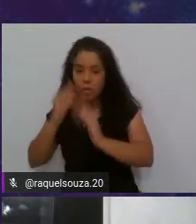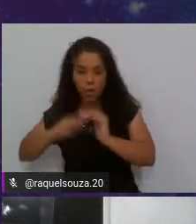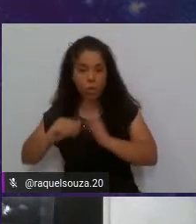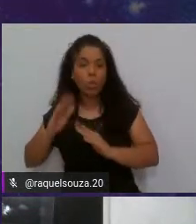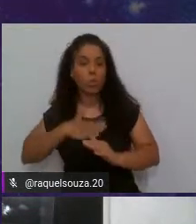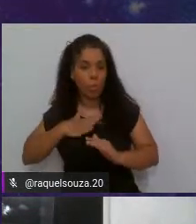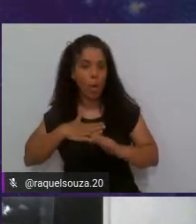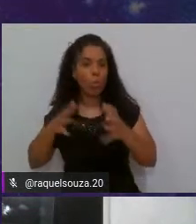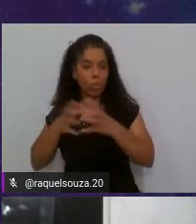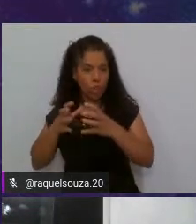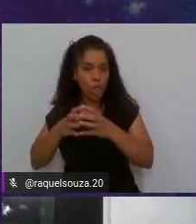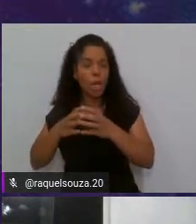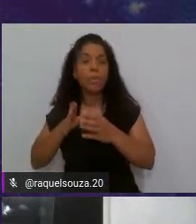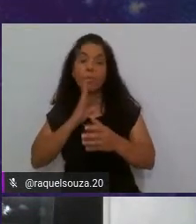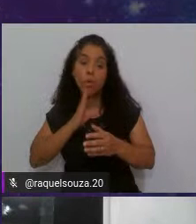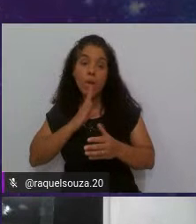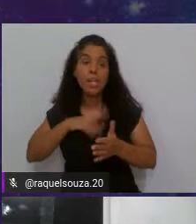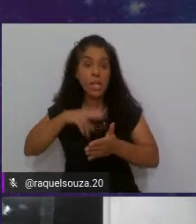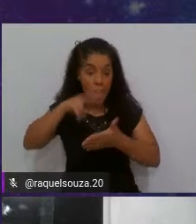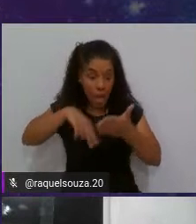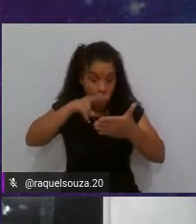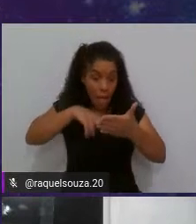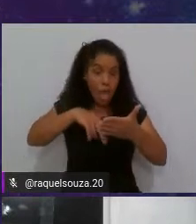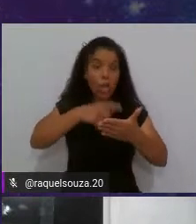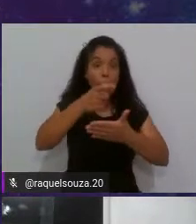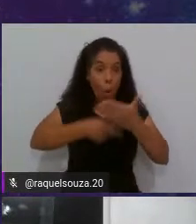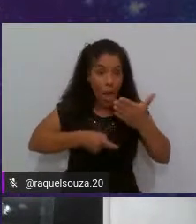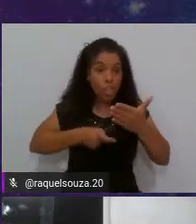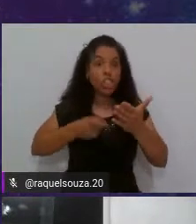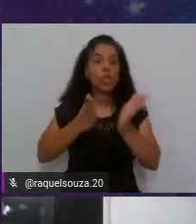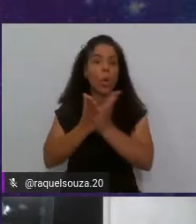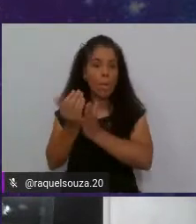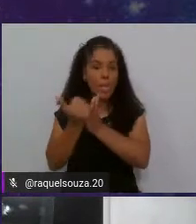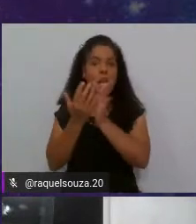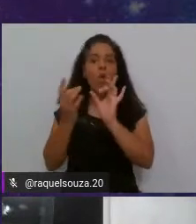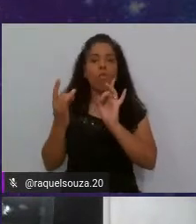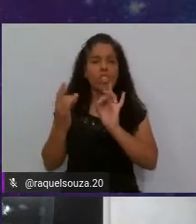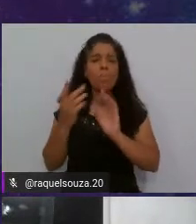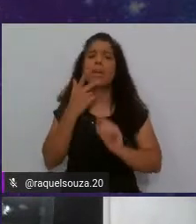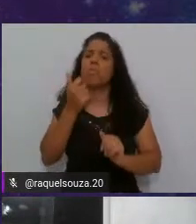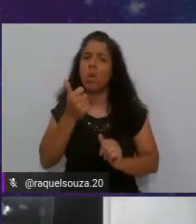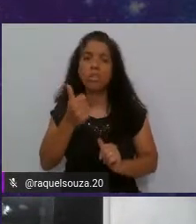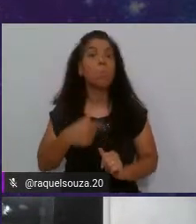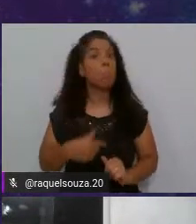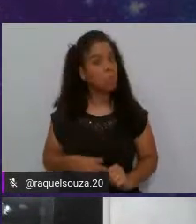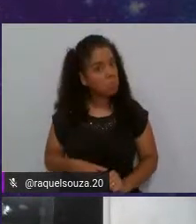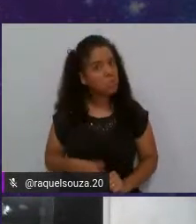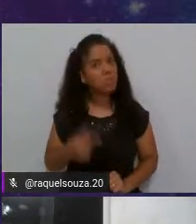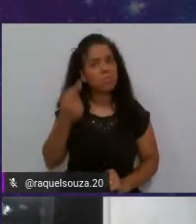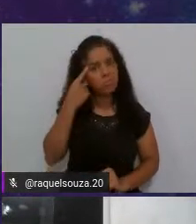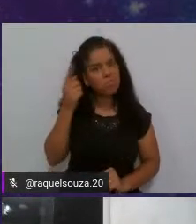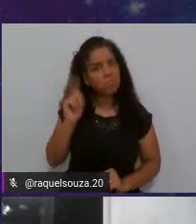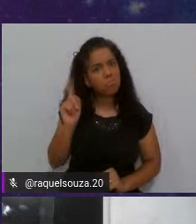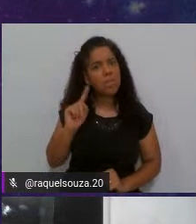que leram meu artigo e me deram feedback disseram o seguinte, poxa, eu não tinha essa visão, eu achava que o QA ele só